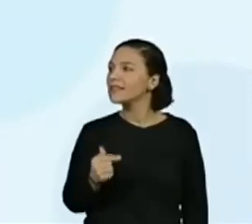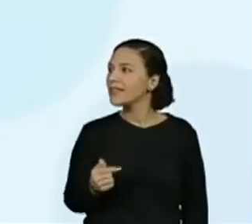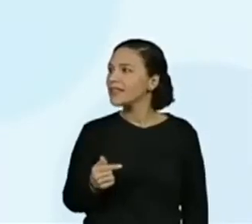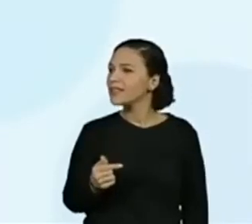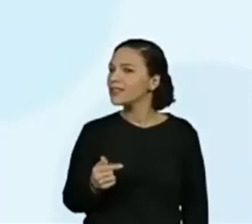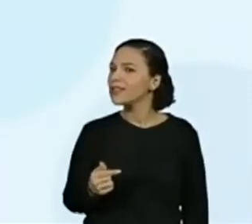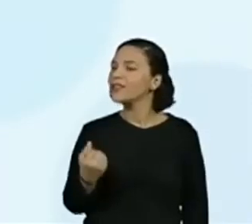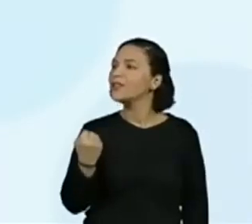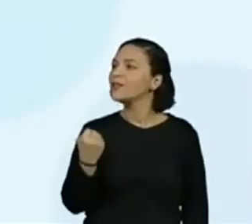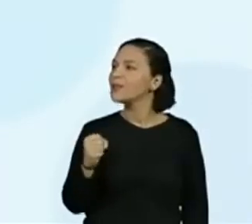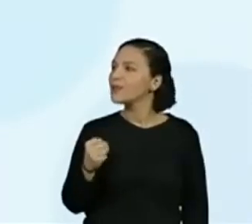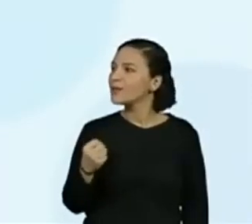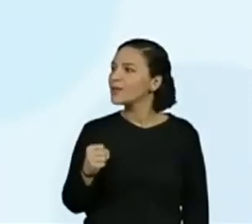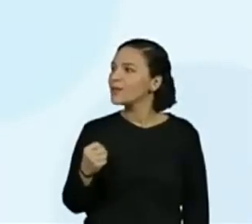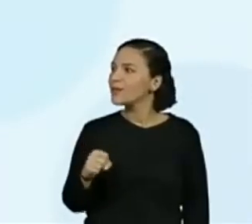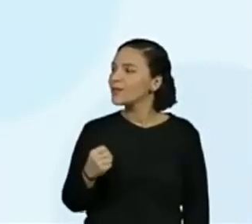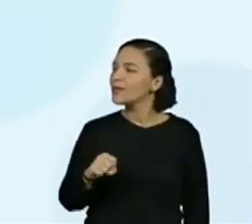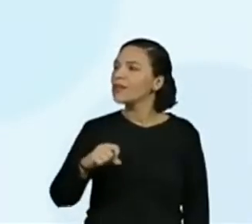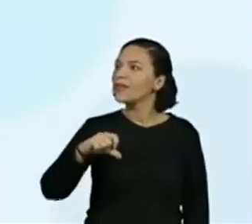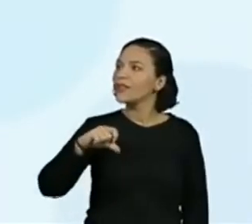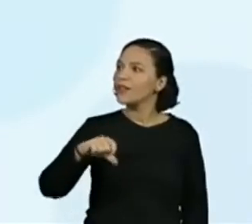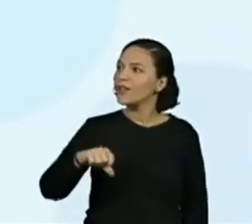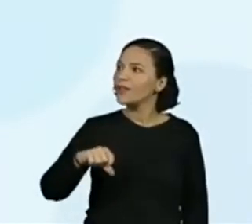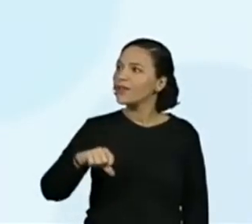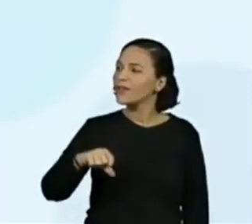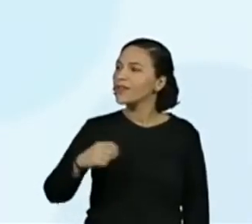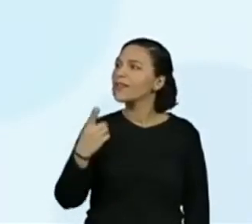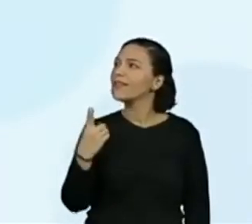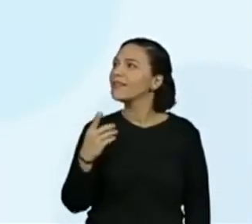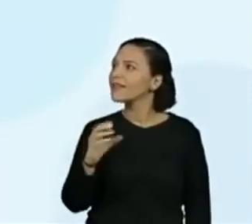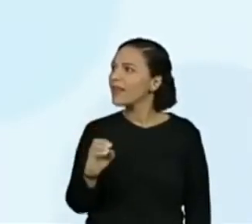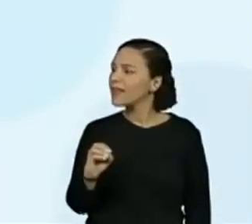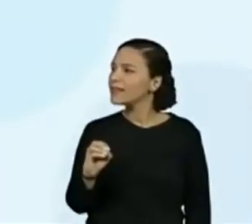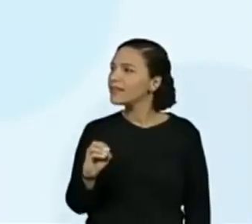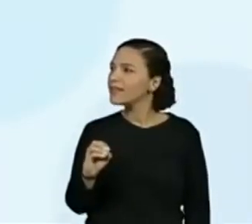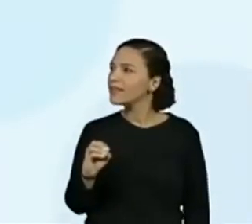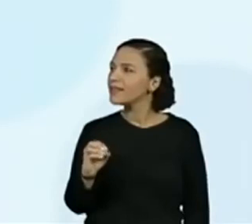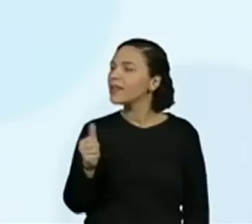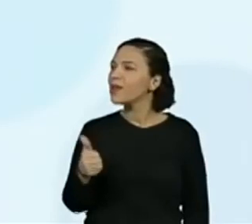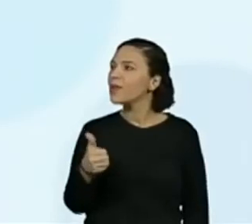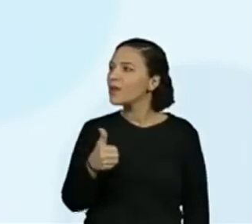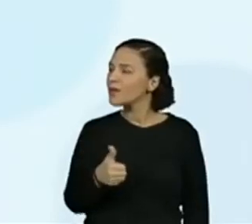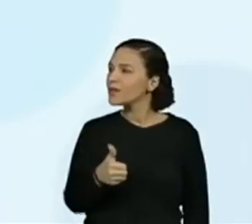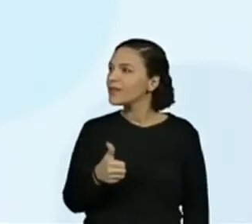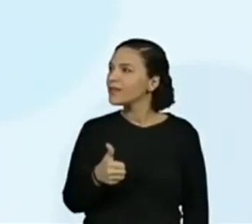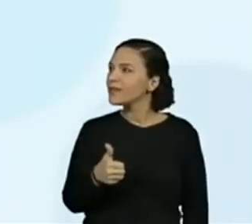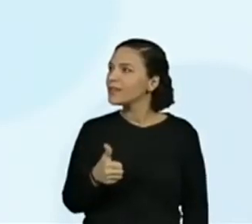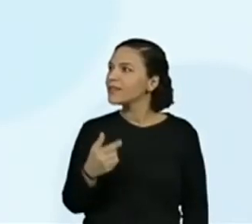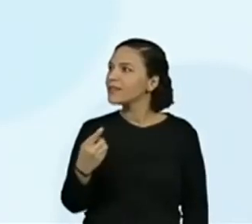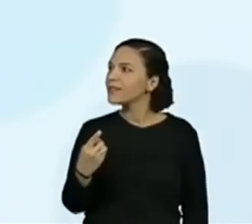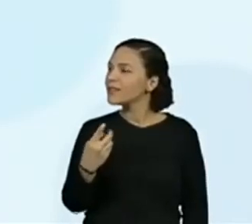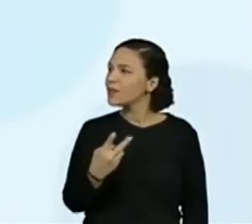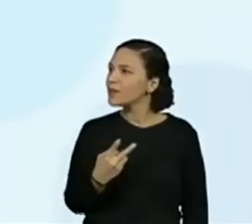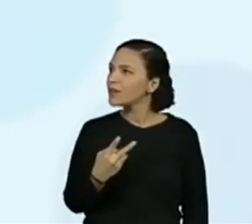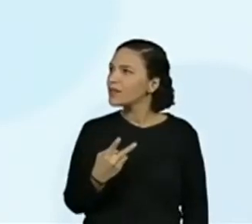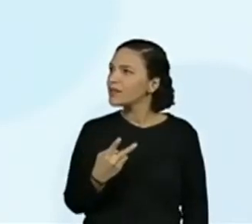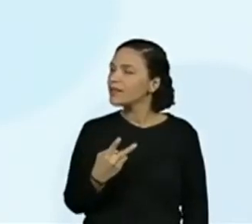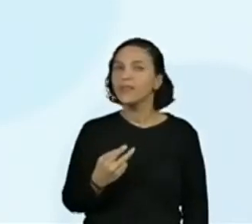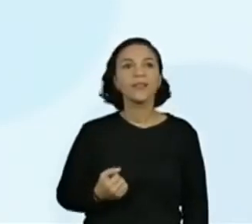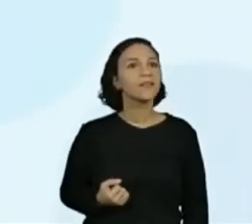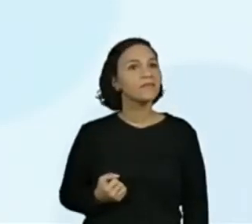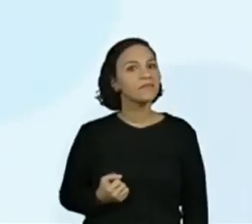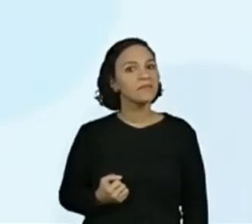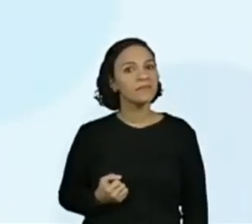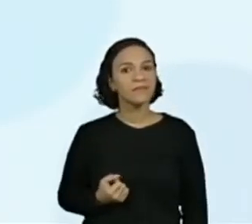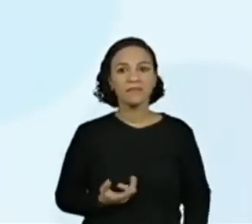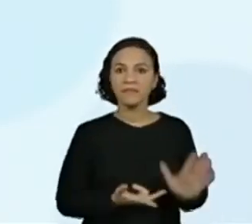sete, oito, nove, dez, onze, doze. E aí,